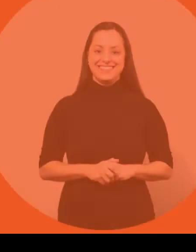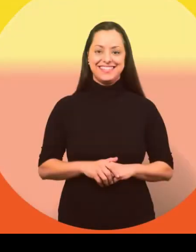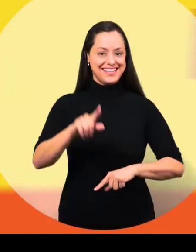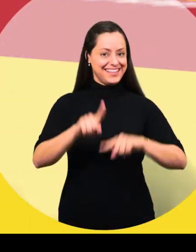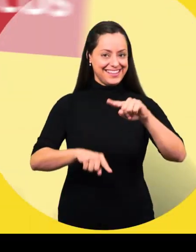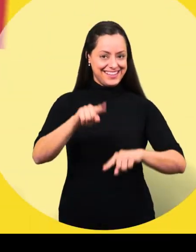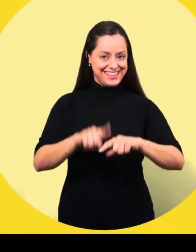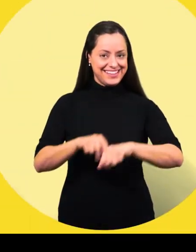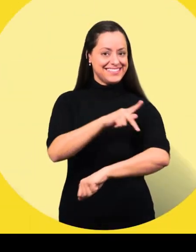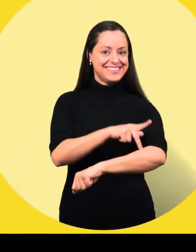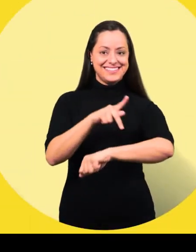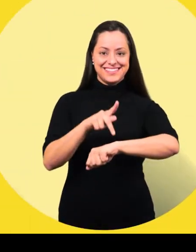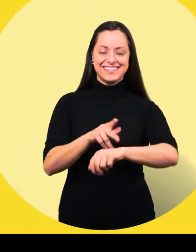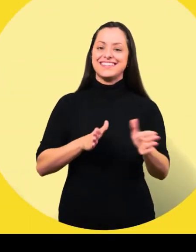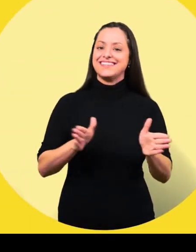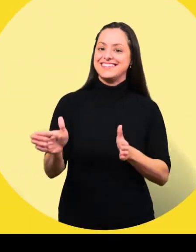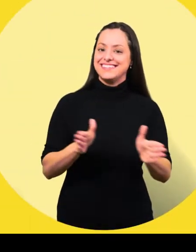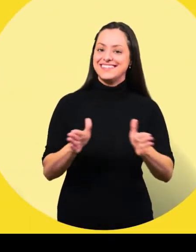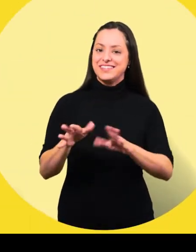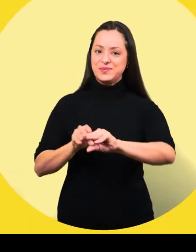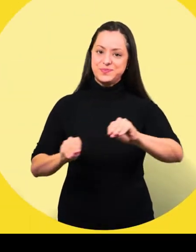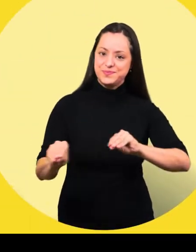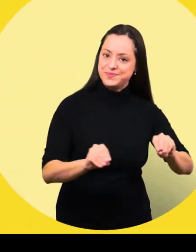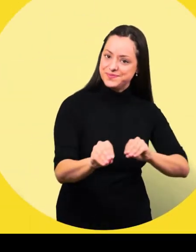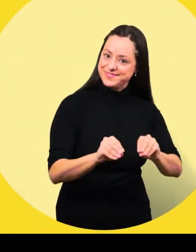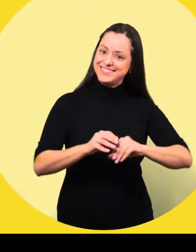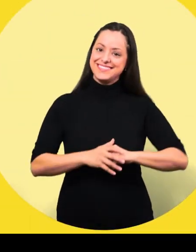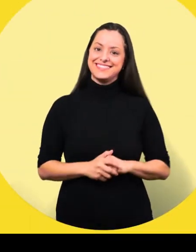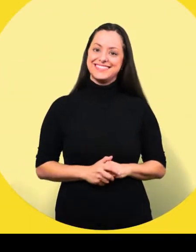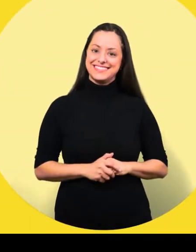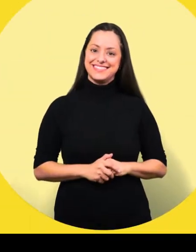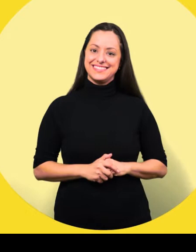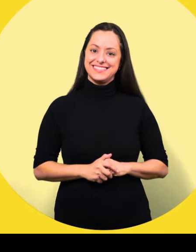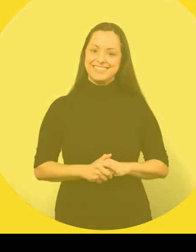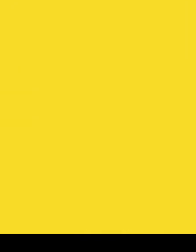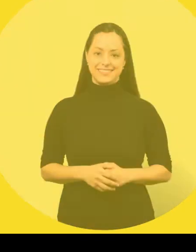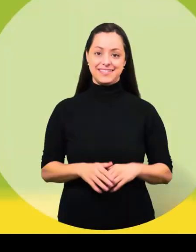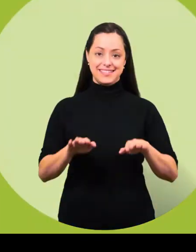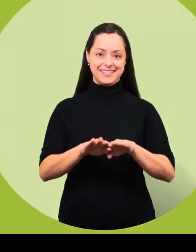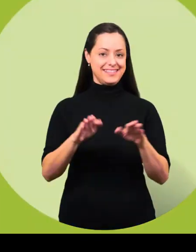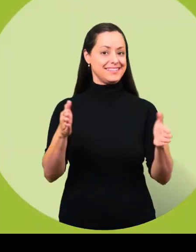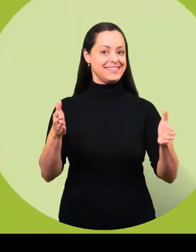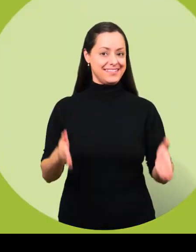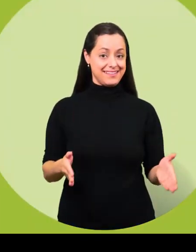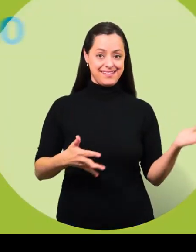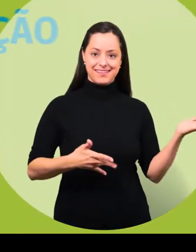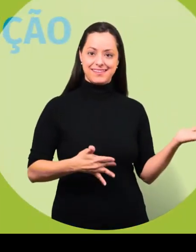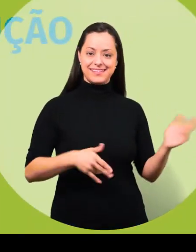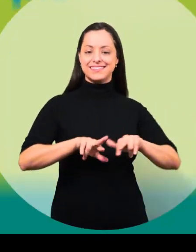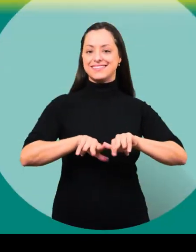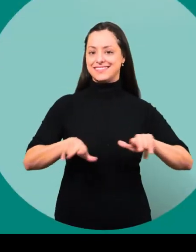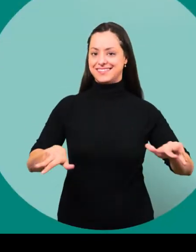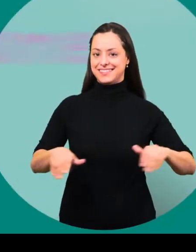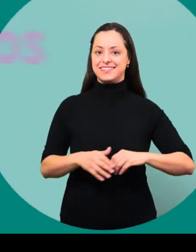e miniaturas de instrumentos musicais e de personagens recortados na madeira. Diversa apresenta, materiais pedagógicos